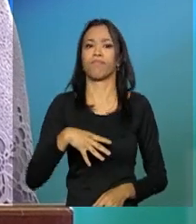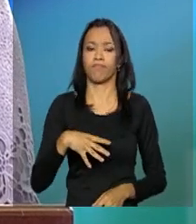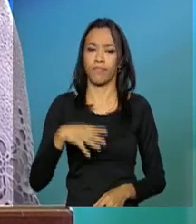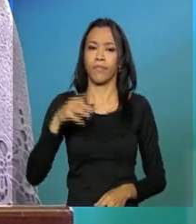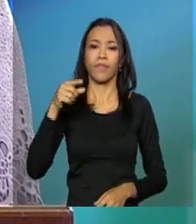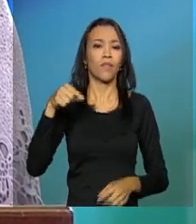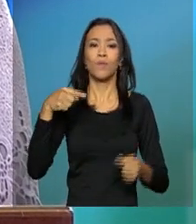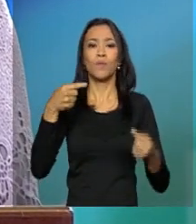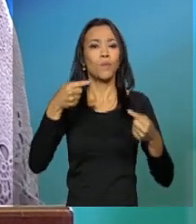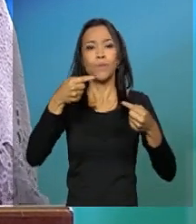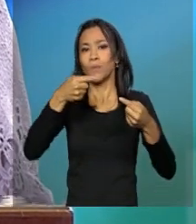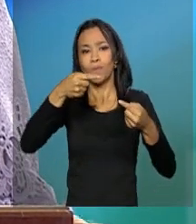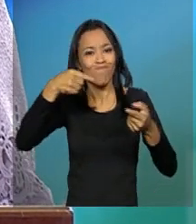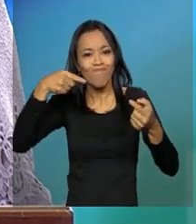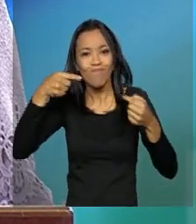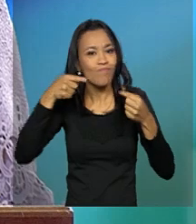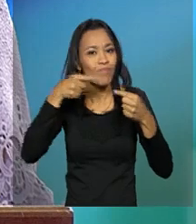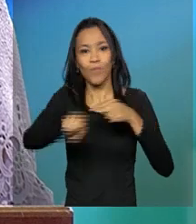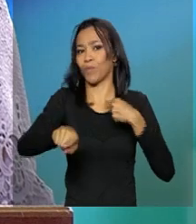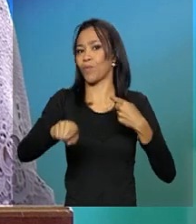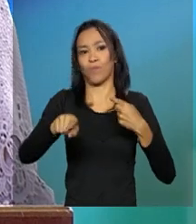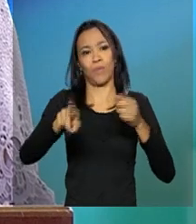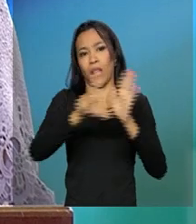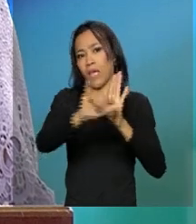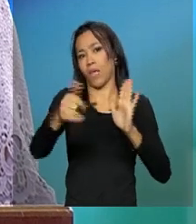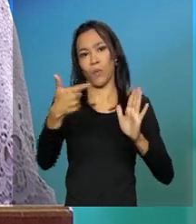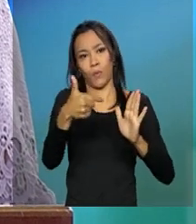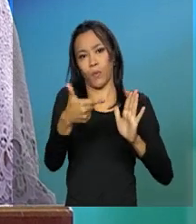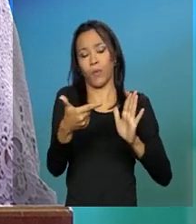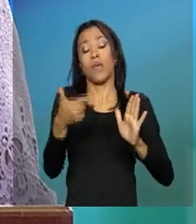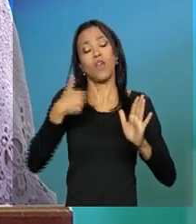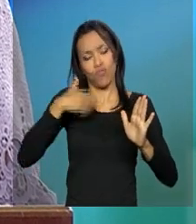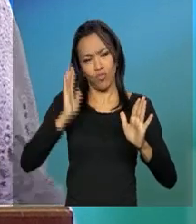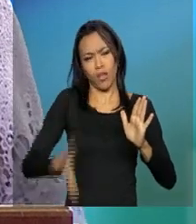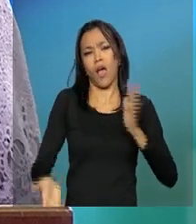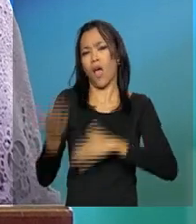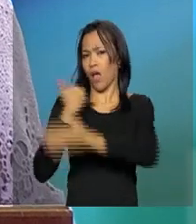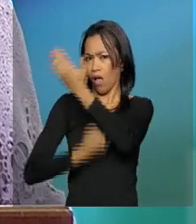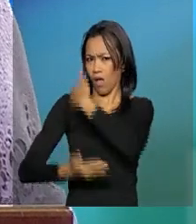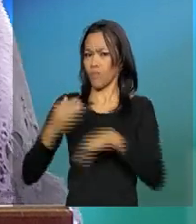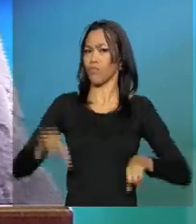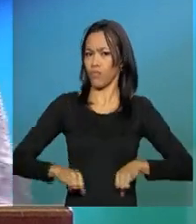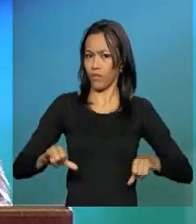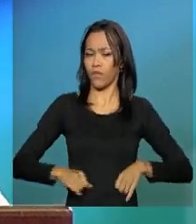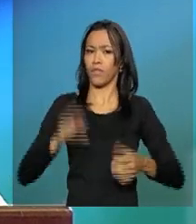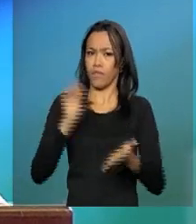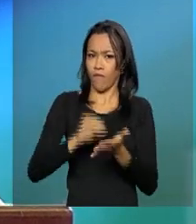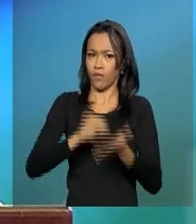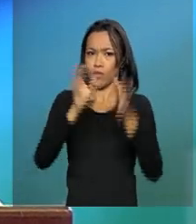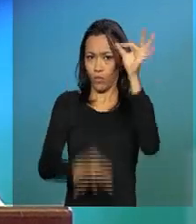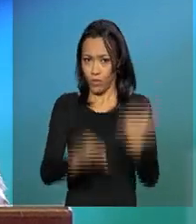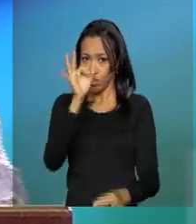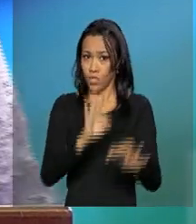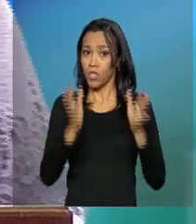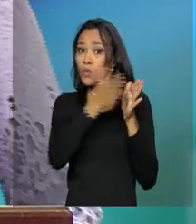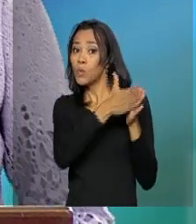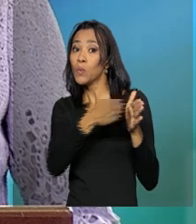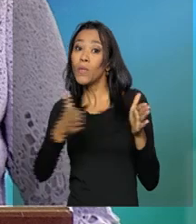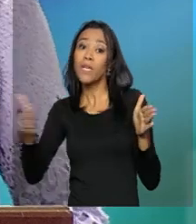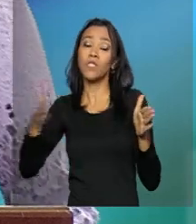ilegalidade. Já fui vítima dessa injustiça uma vez, durante a ditadura.